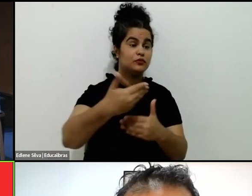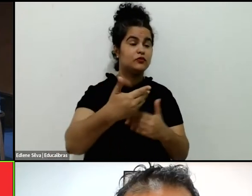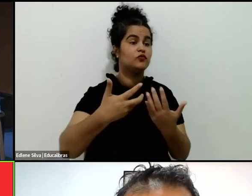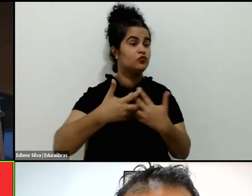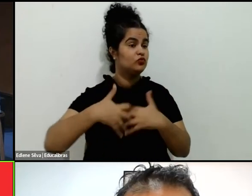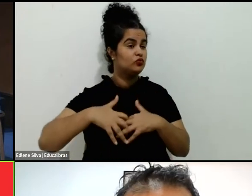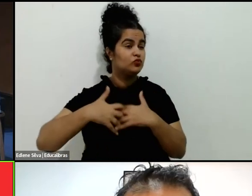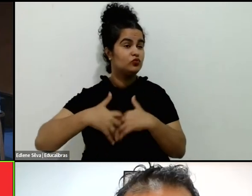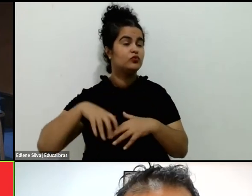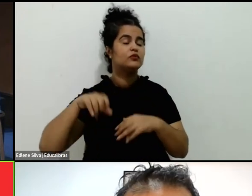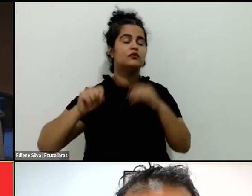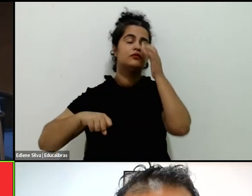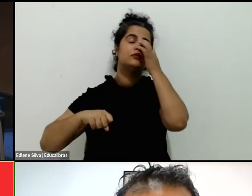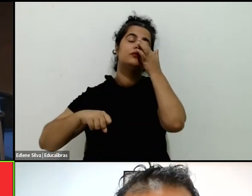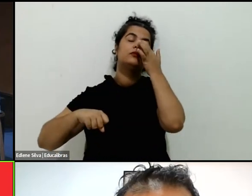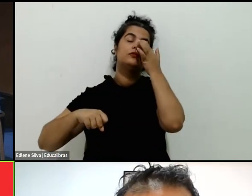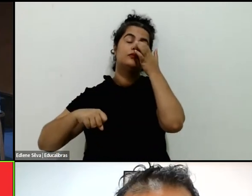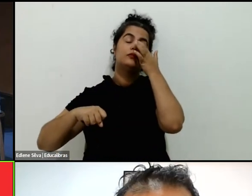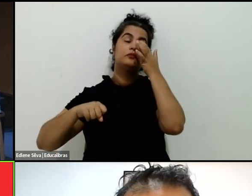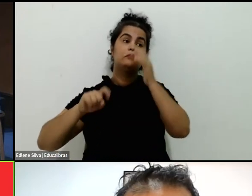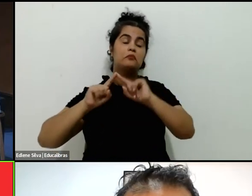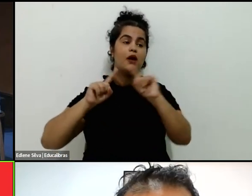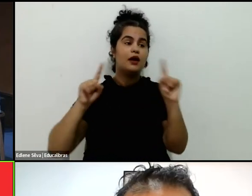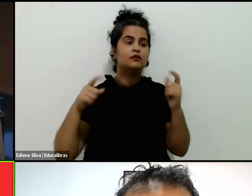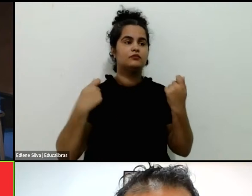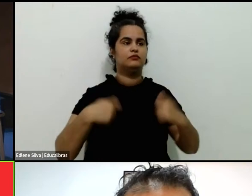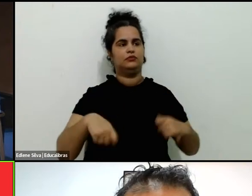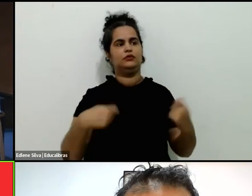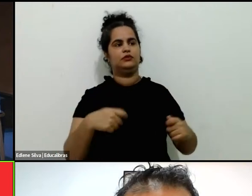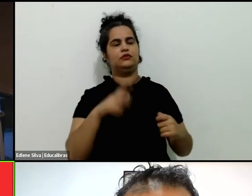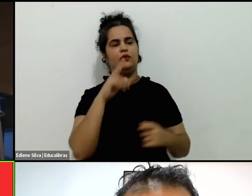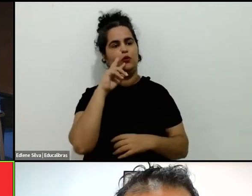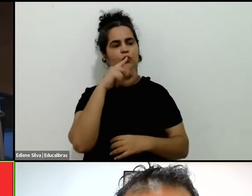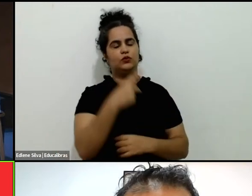silos e reconhecer as coisas que temos em comum.